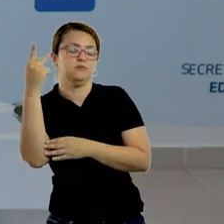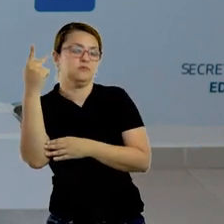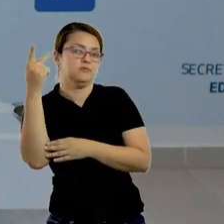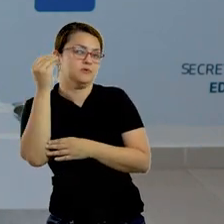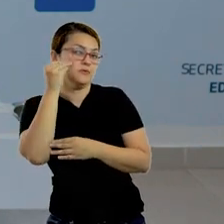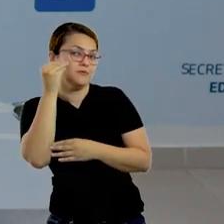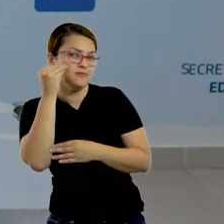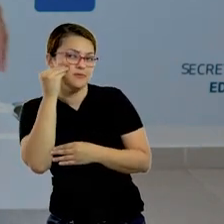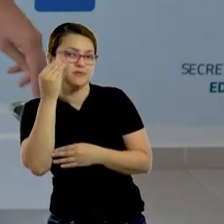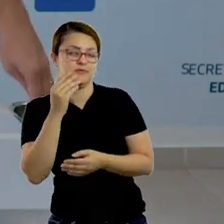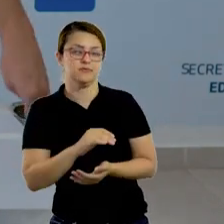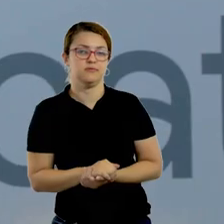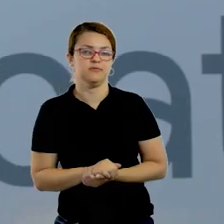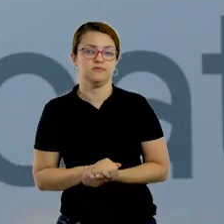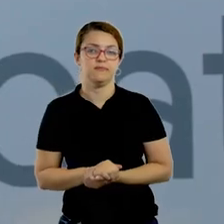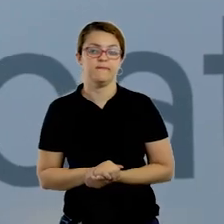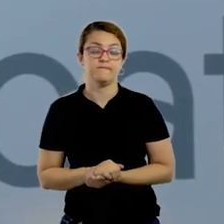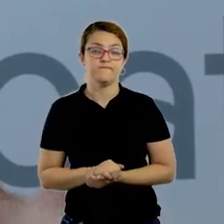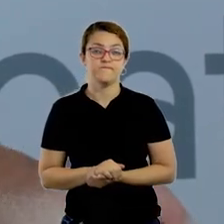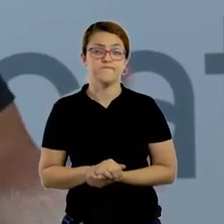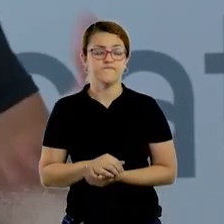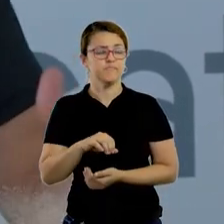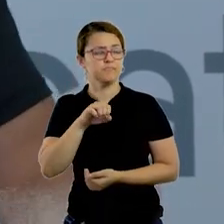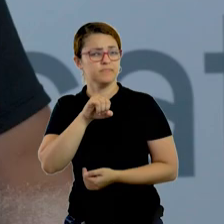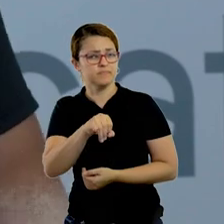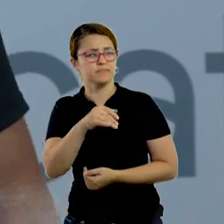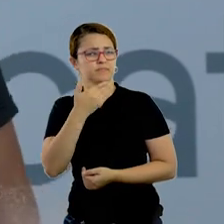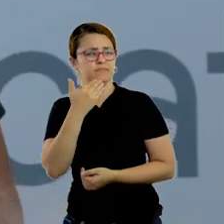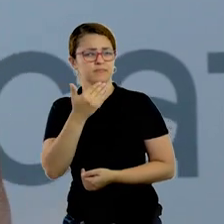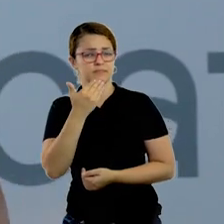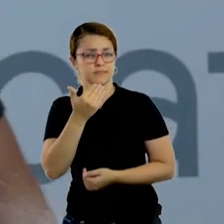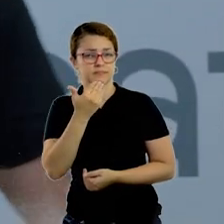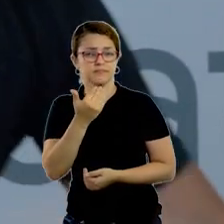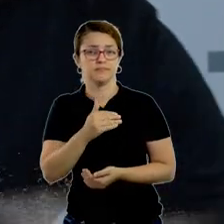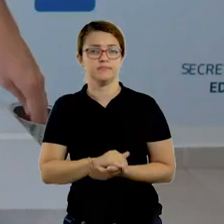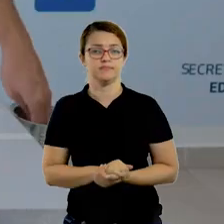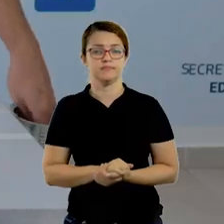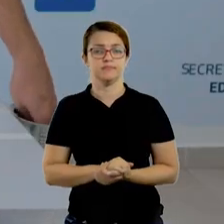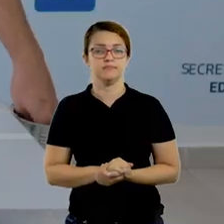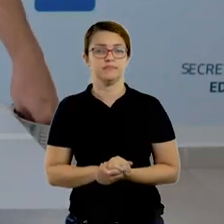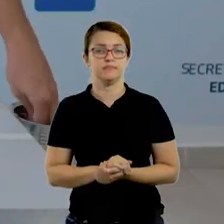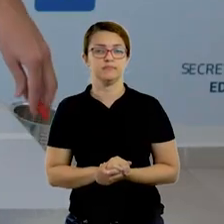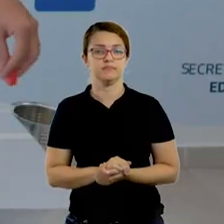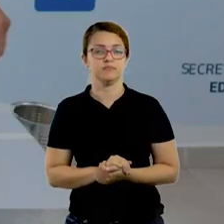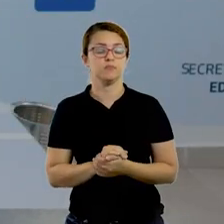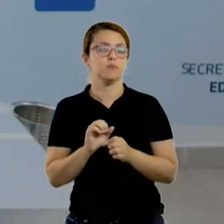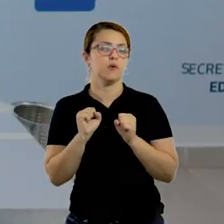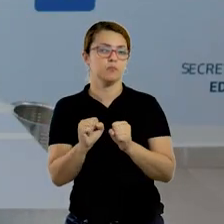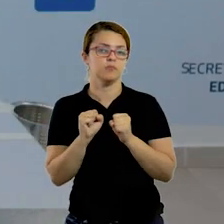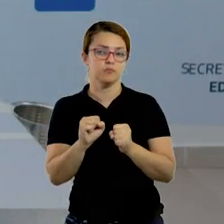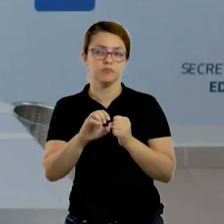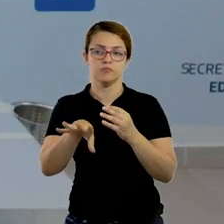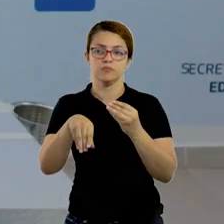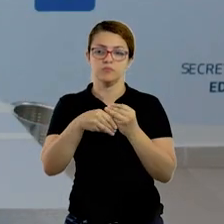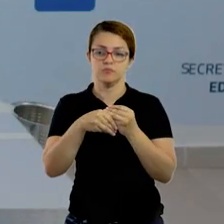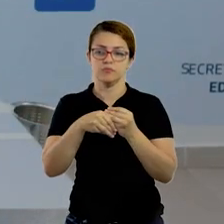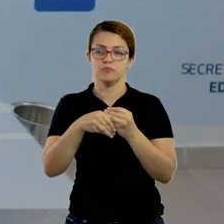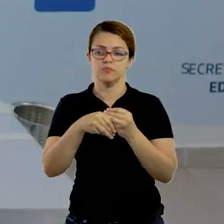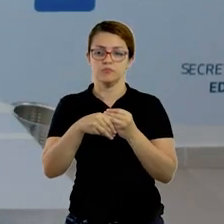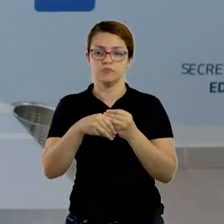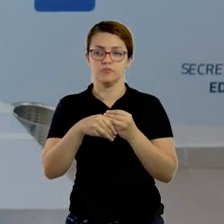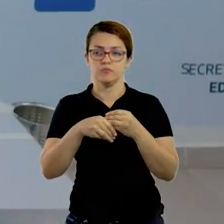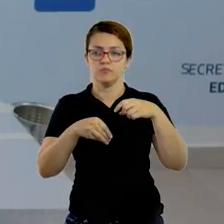do seu oponente, tá? Bom, caso fique fácil também, né, você pode acrescentar alguns